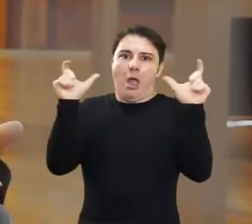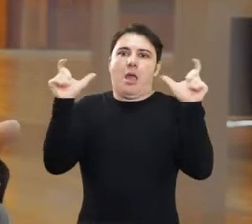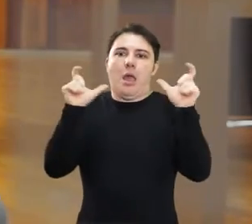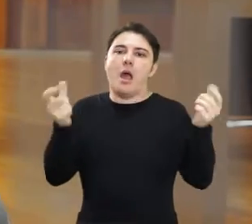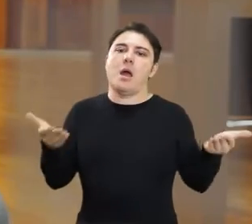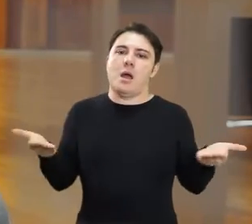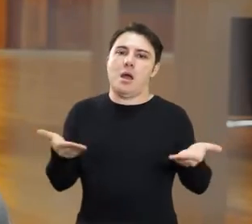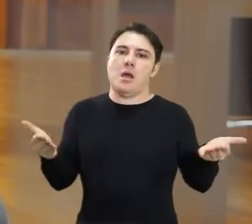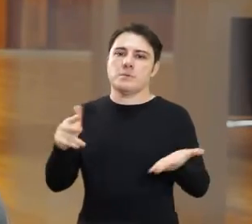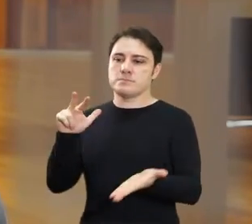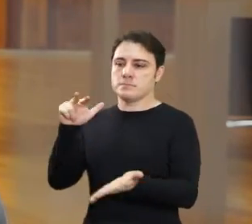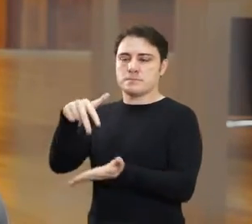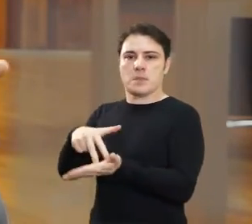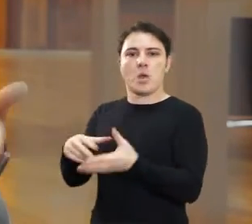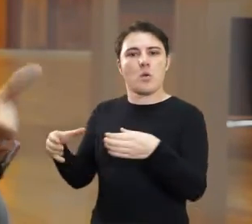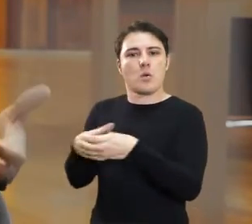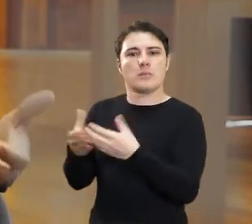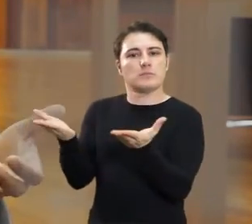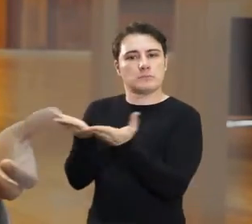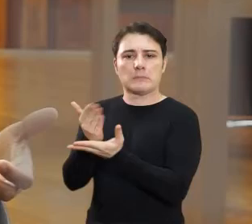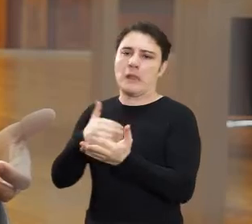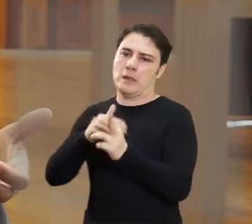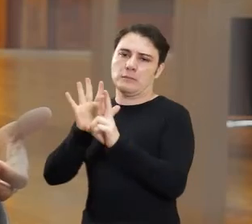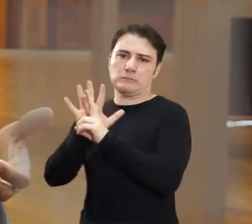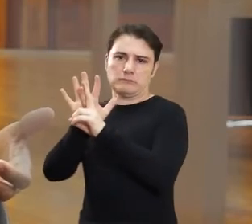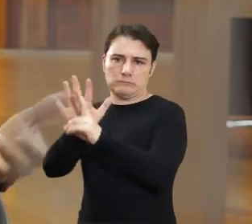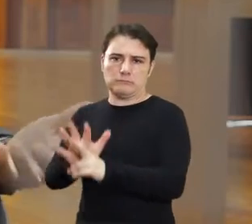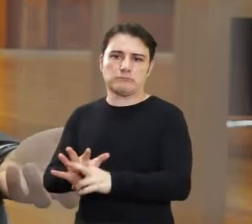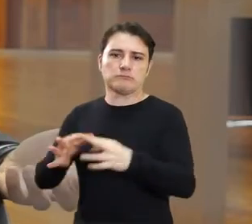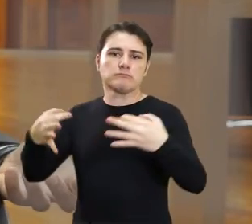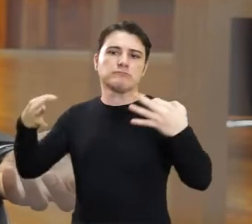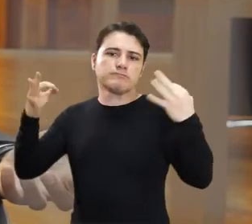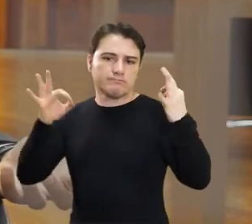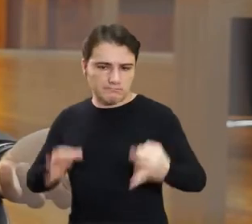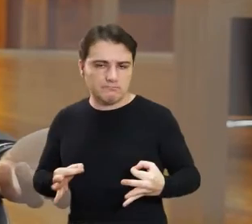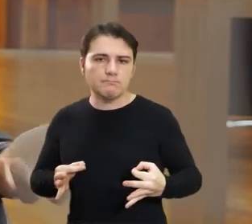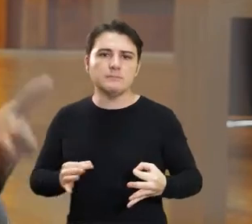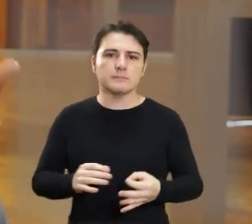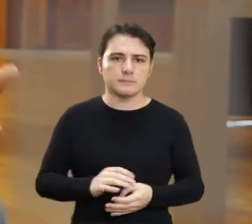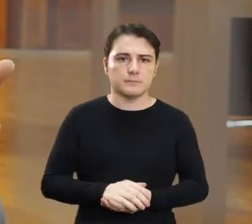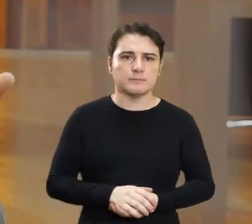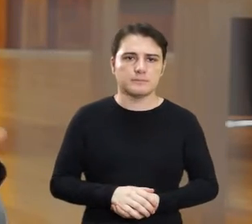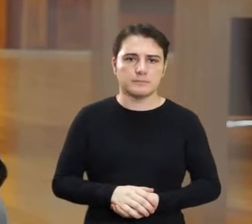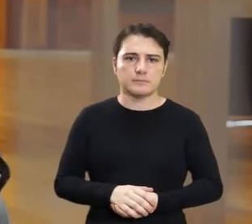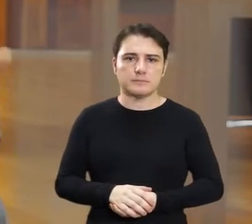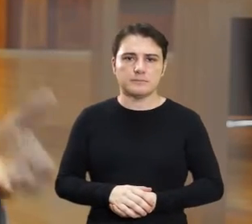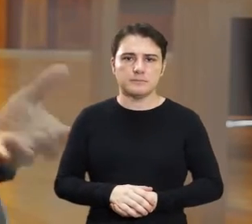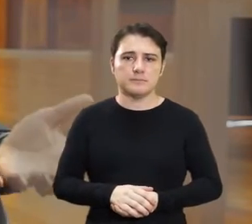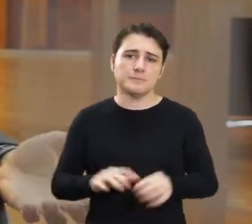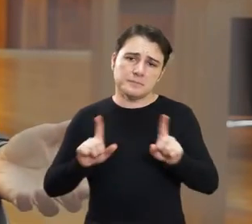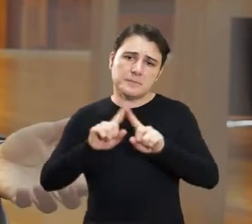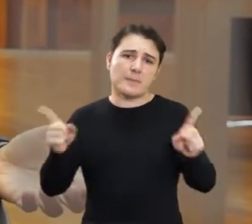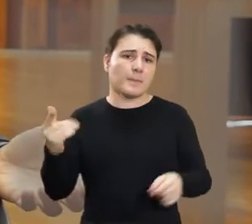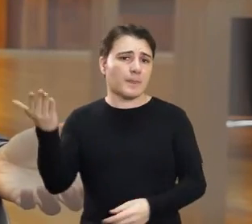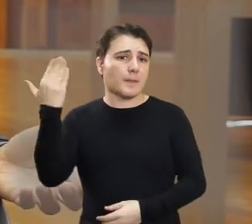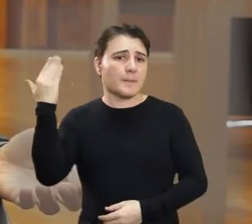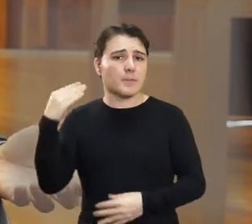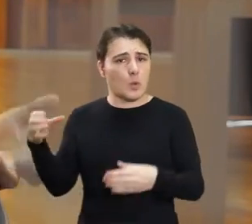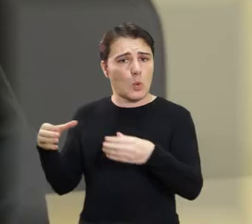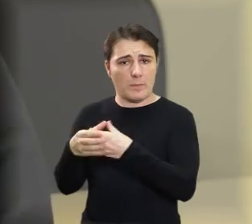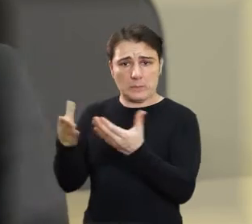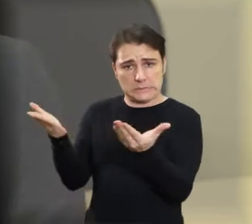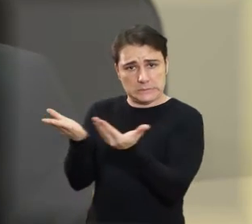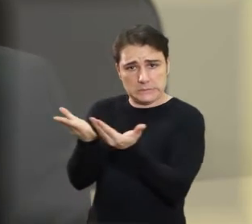motivou hoje ser um representante dos evangélicos? O que me motivou? Exatamente isso.